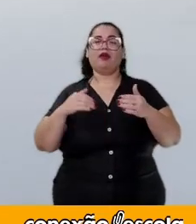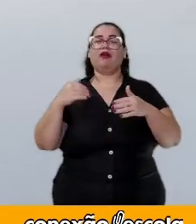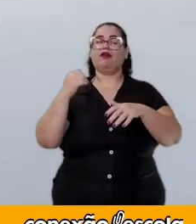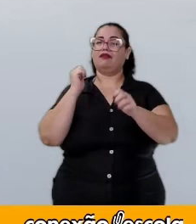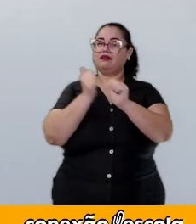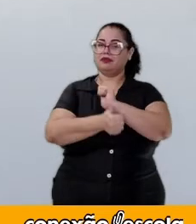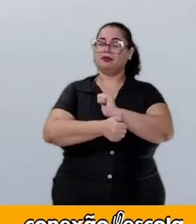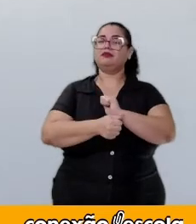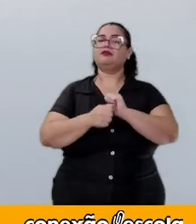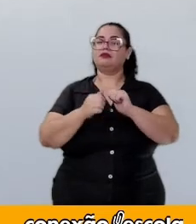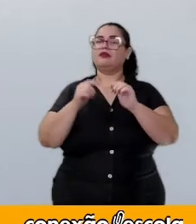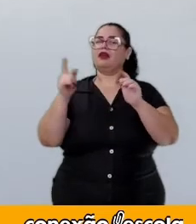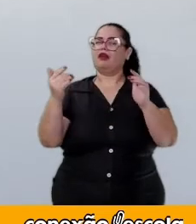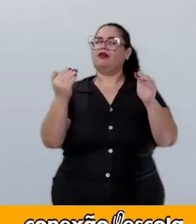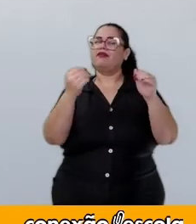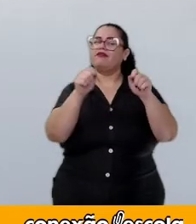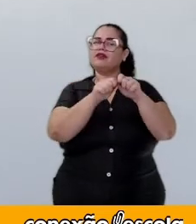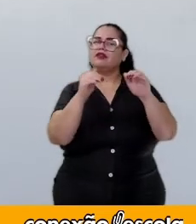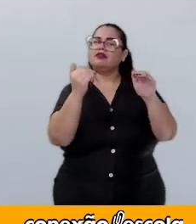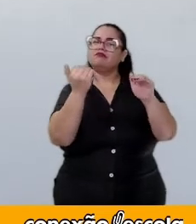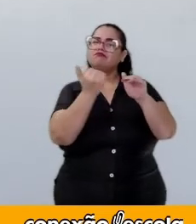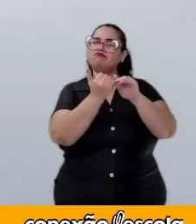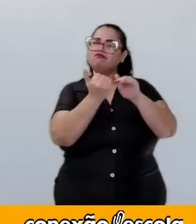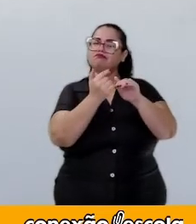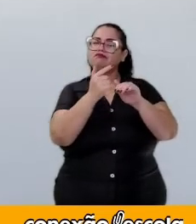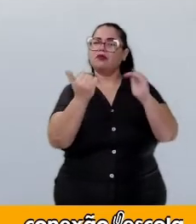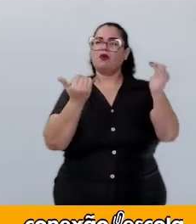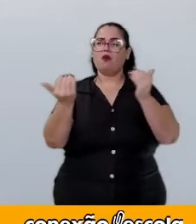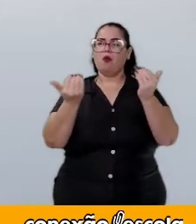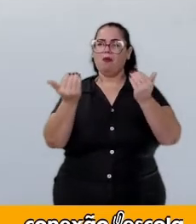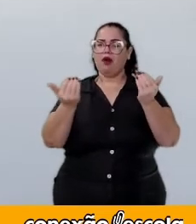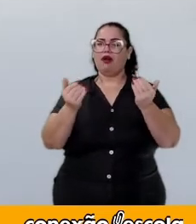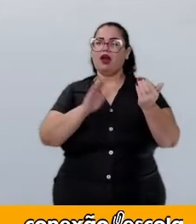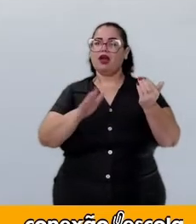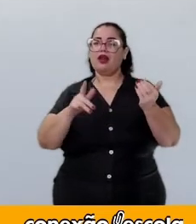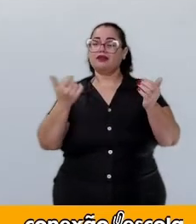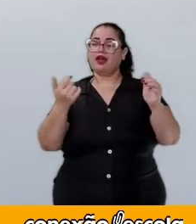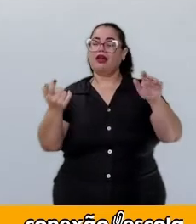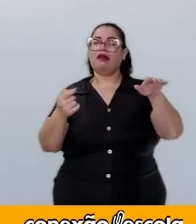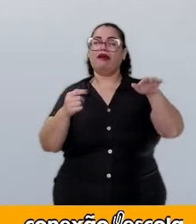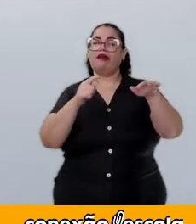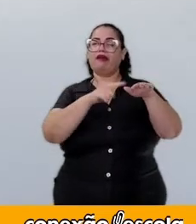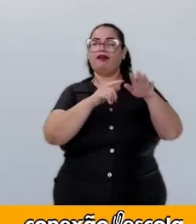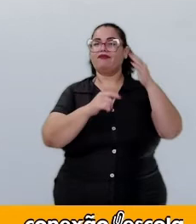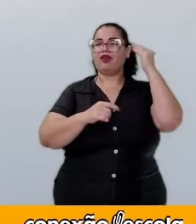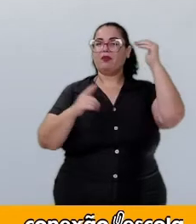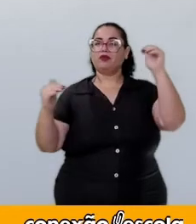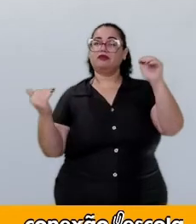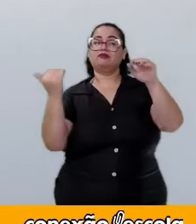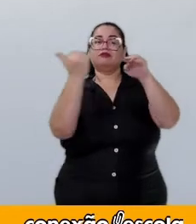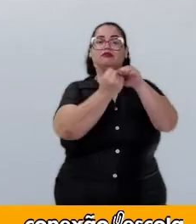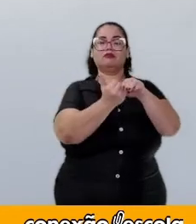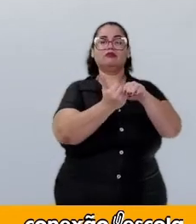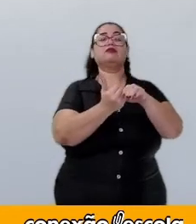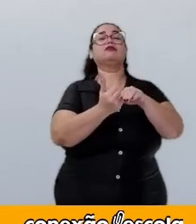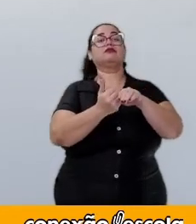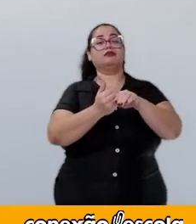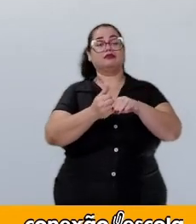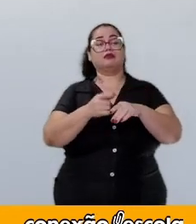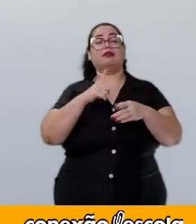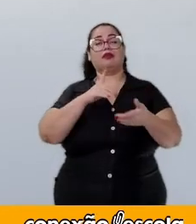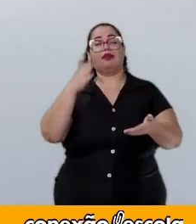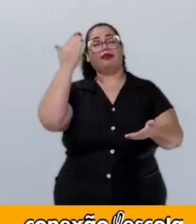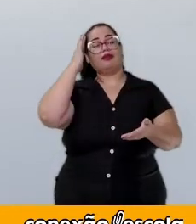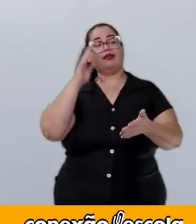autor estabelece um padrão comparativo com o que se espera das crianças. Esse procedimento também colabora para a